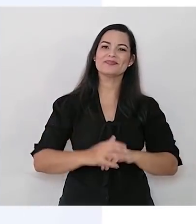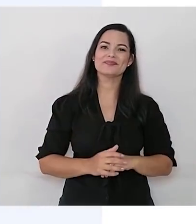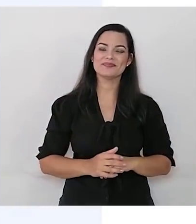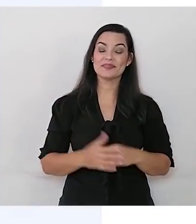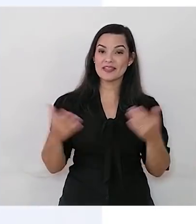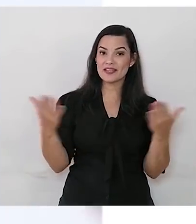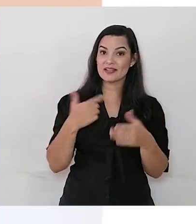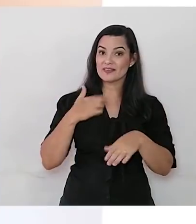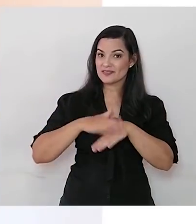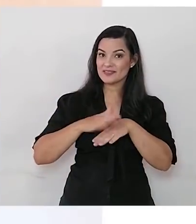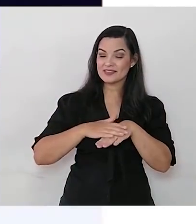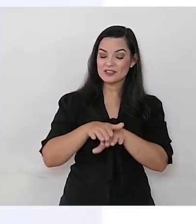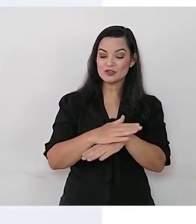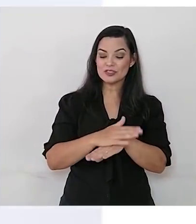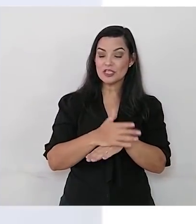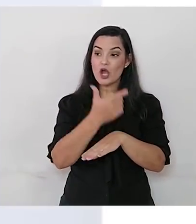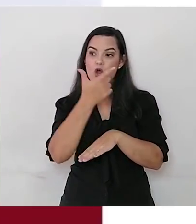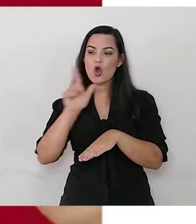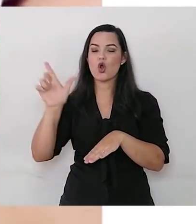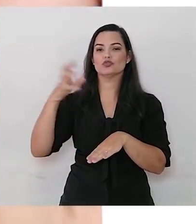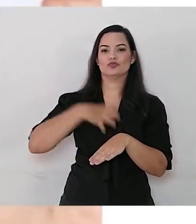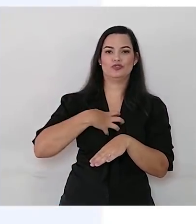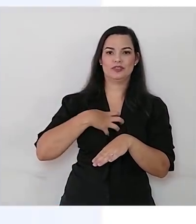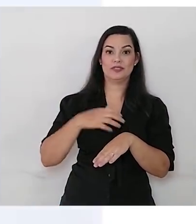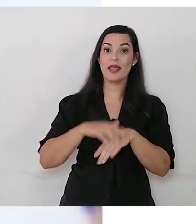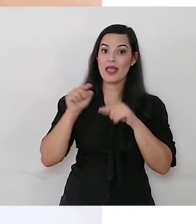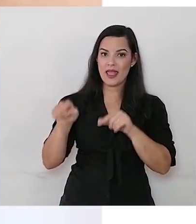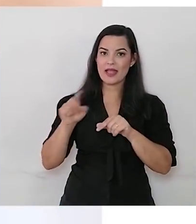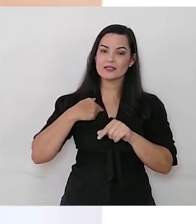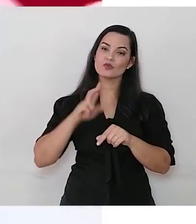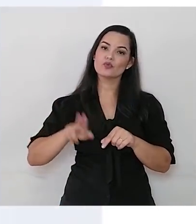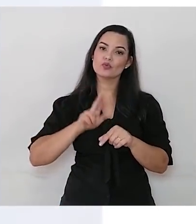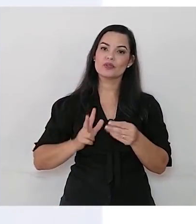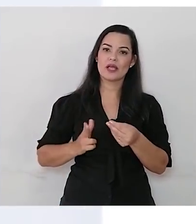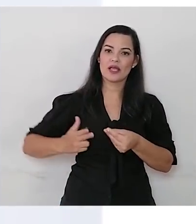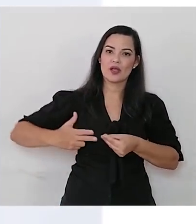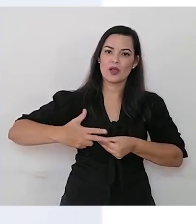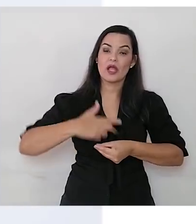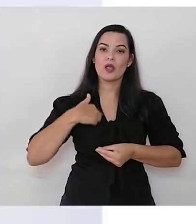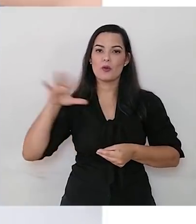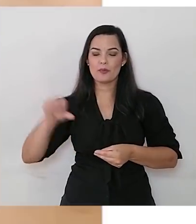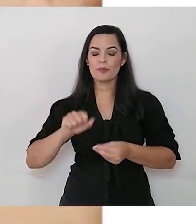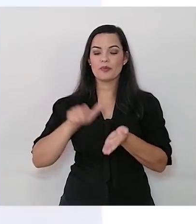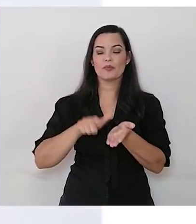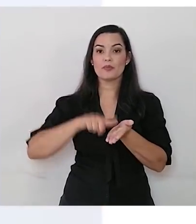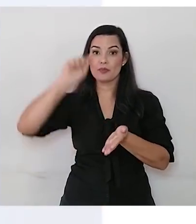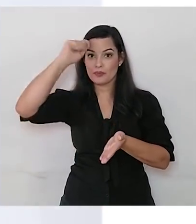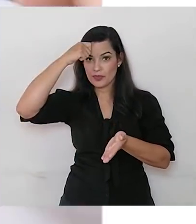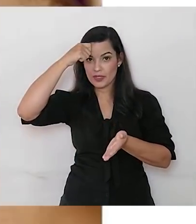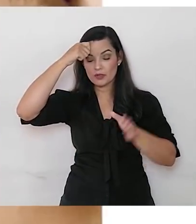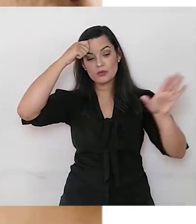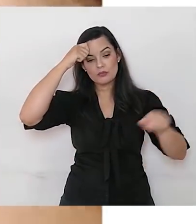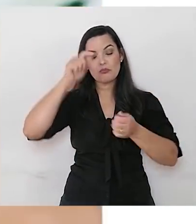Agora, vou fazer um outro tipo de joaninha. Essa joaninha vai ser feita com recortes. Eu peguei um pedaço de papel preto e um